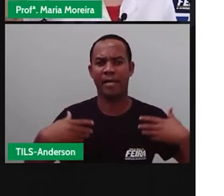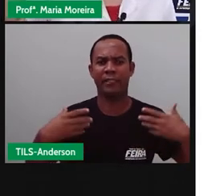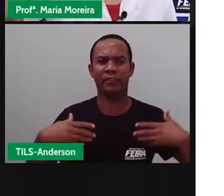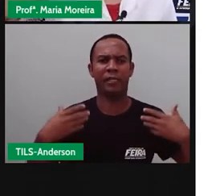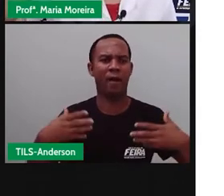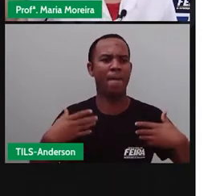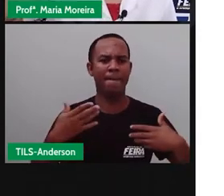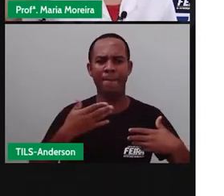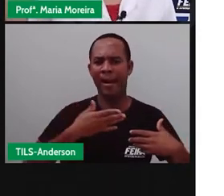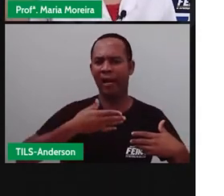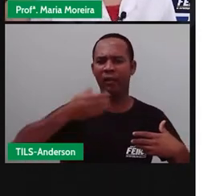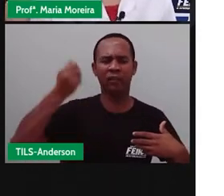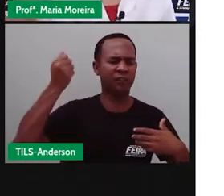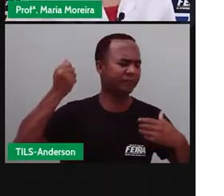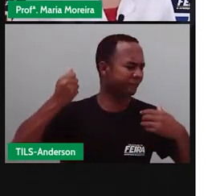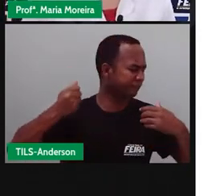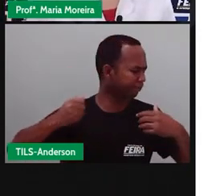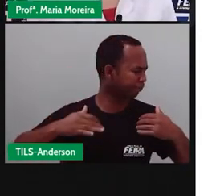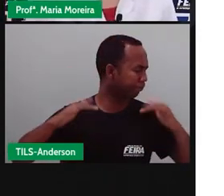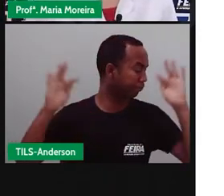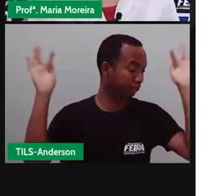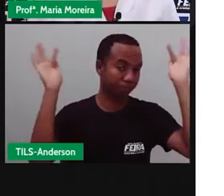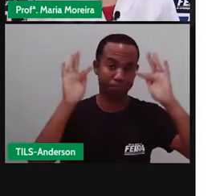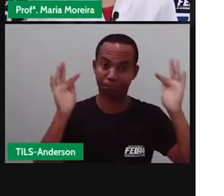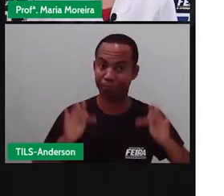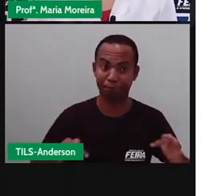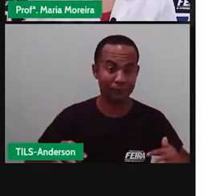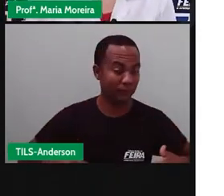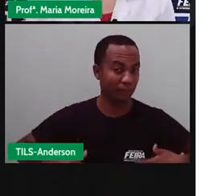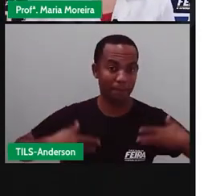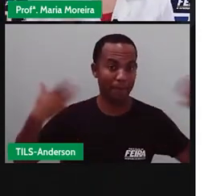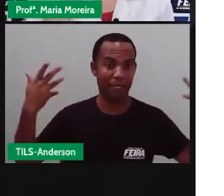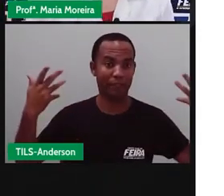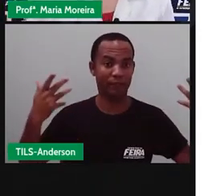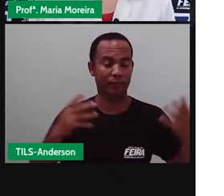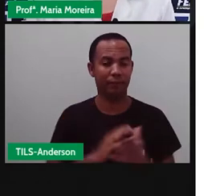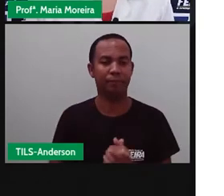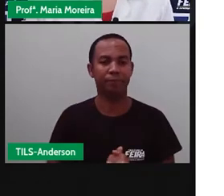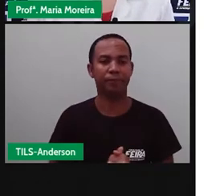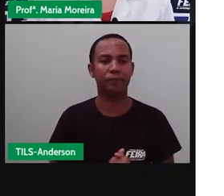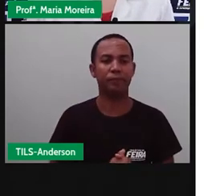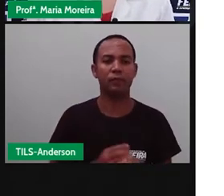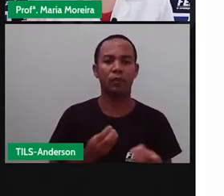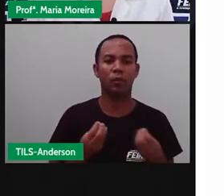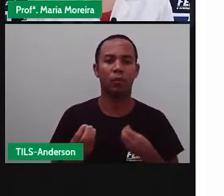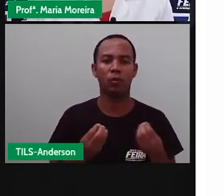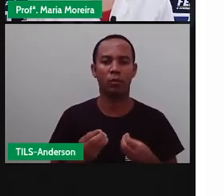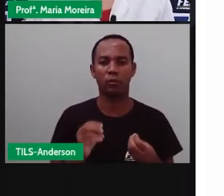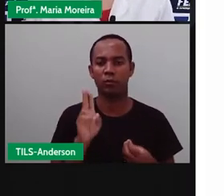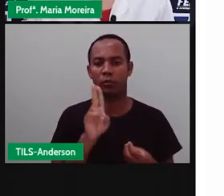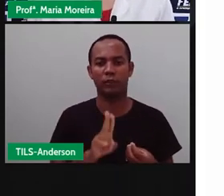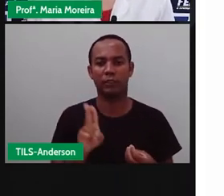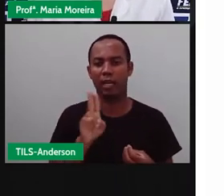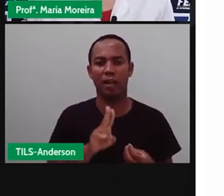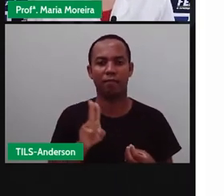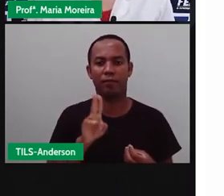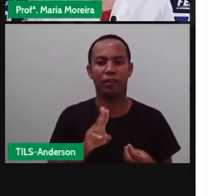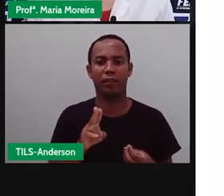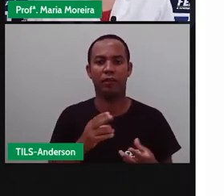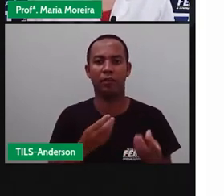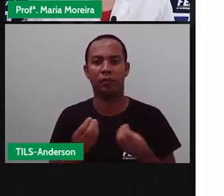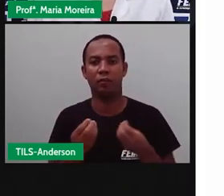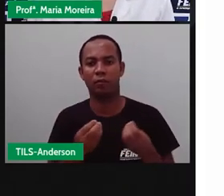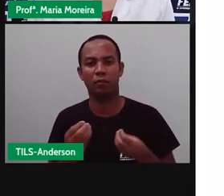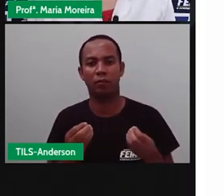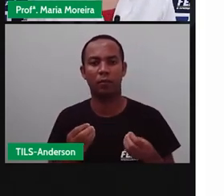ó, é muito maior. Então, eles utilizavam a quadrilha, que era um ritmo originado da